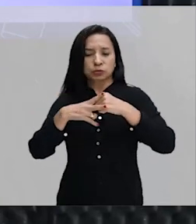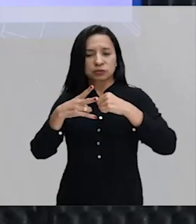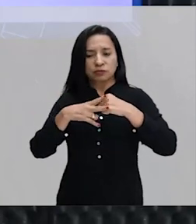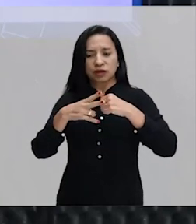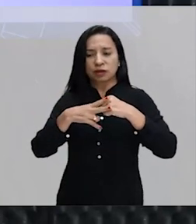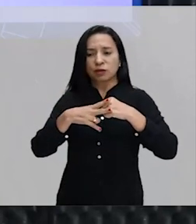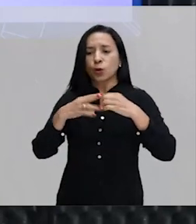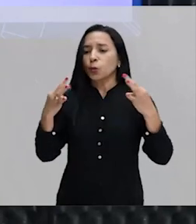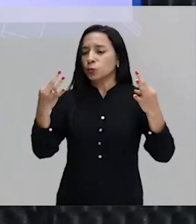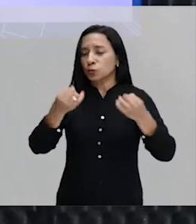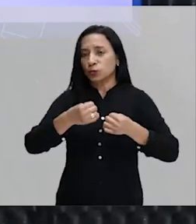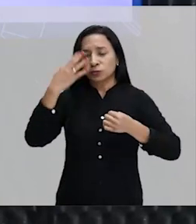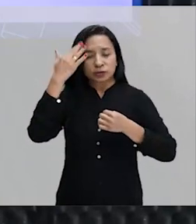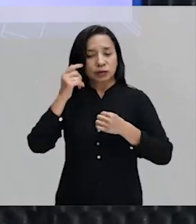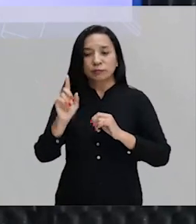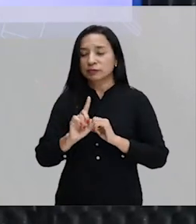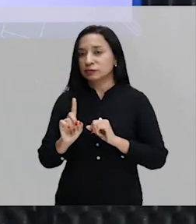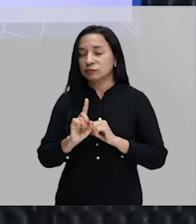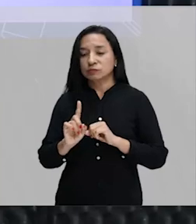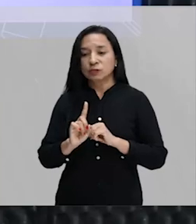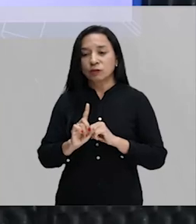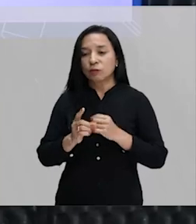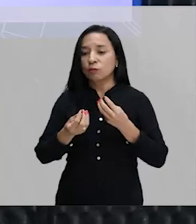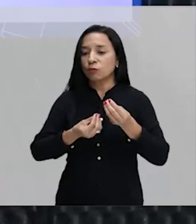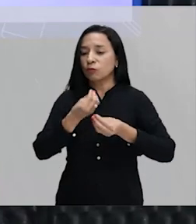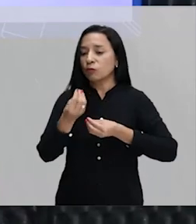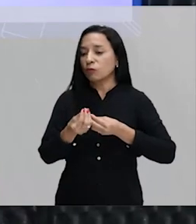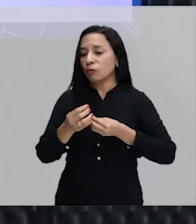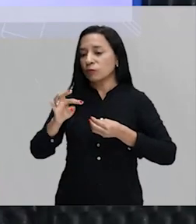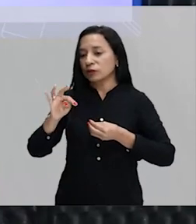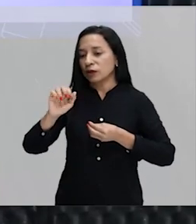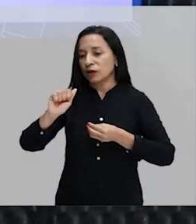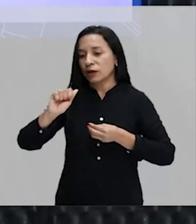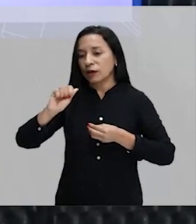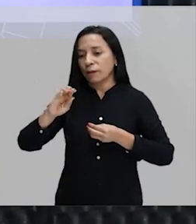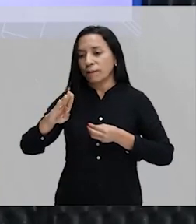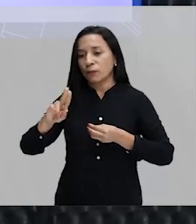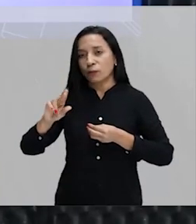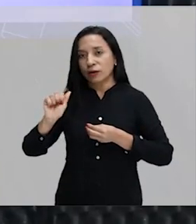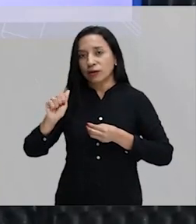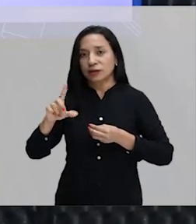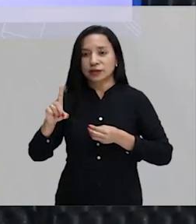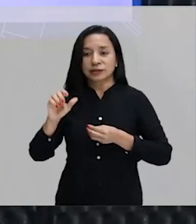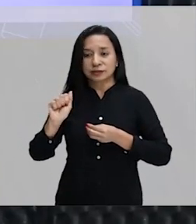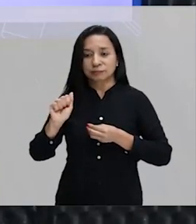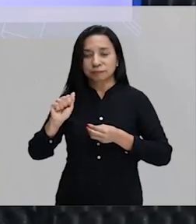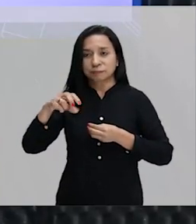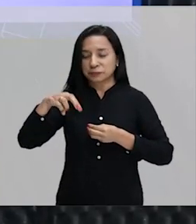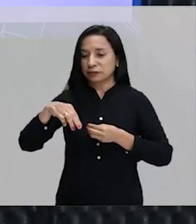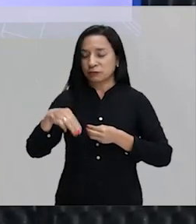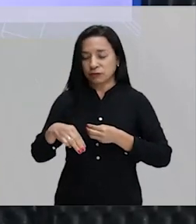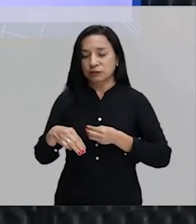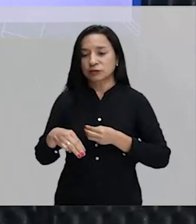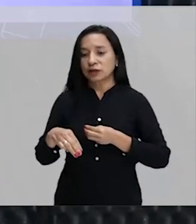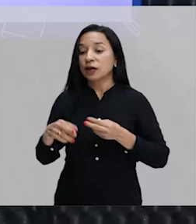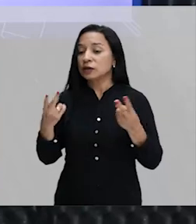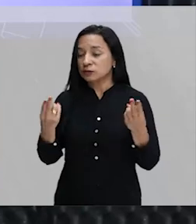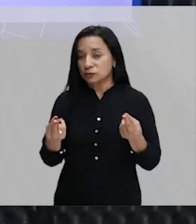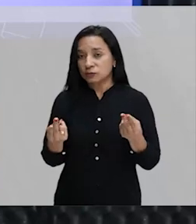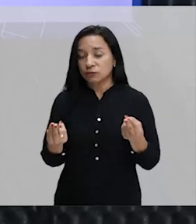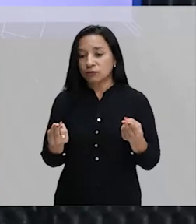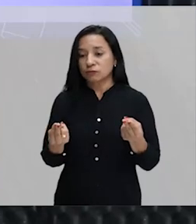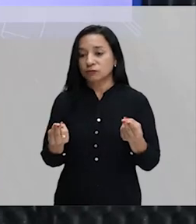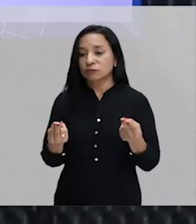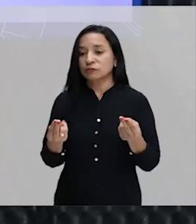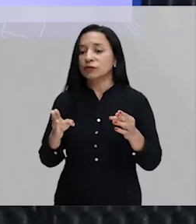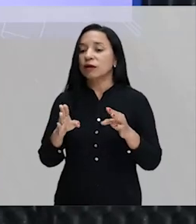português tá como tabuada de vez em quando não dá aquele branco na gente matemática pois é então é a mesma coisa